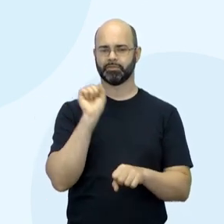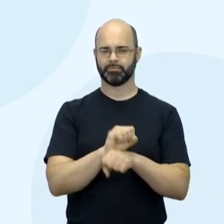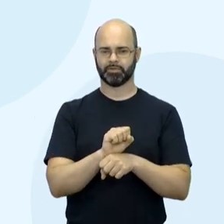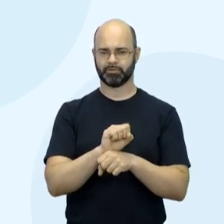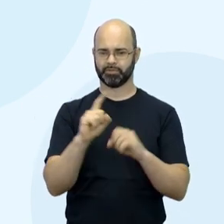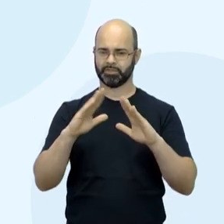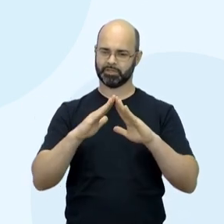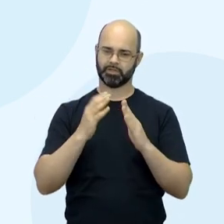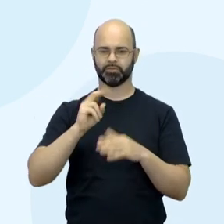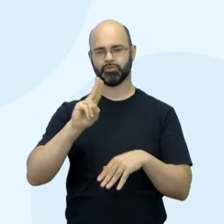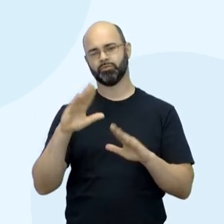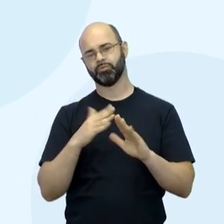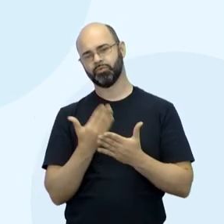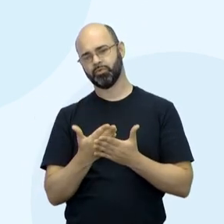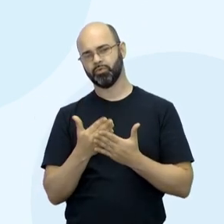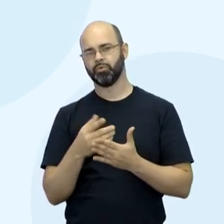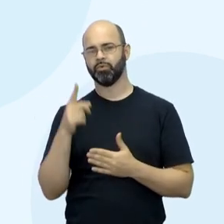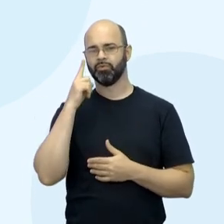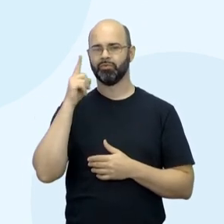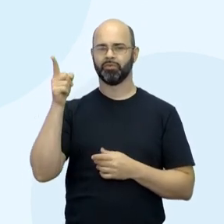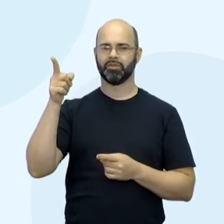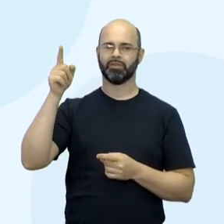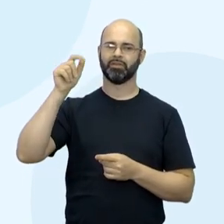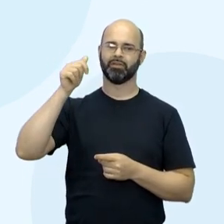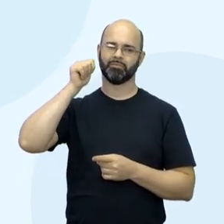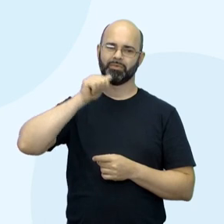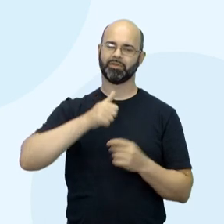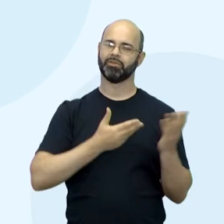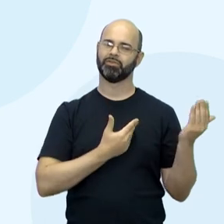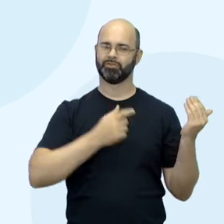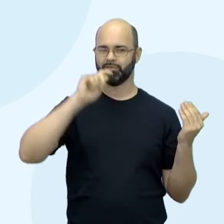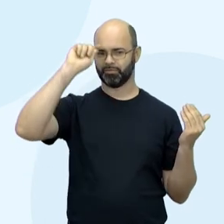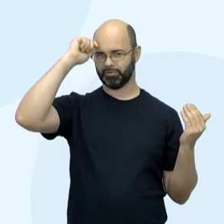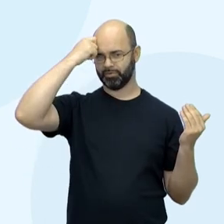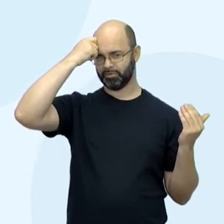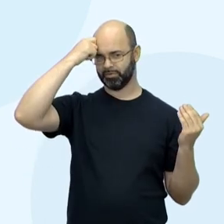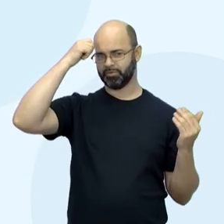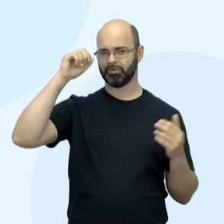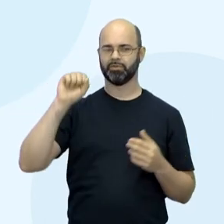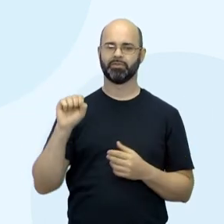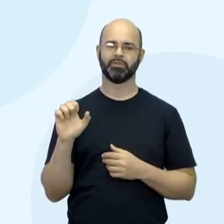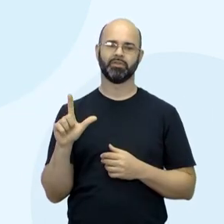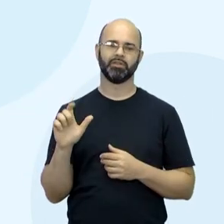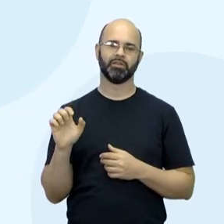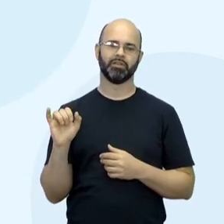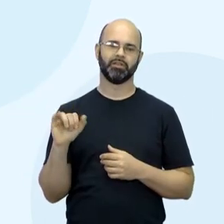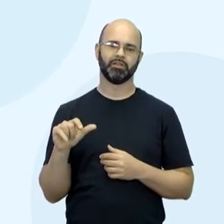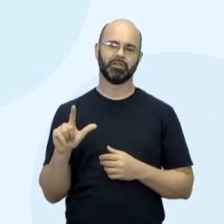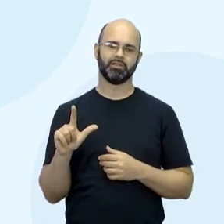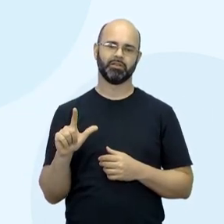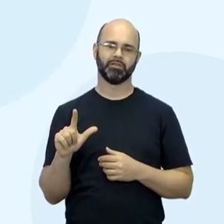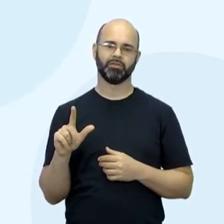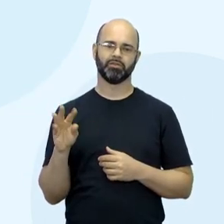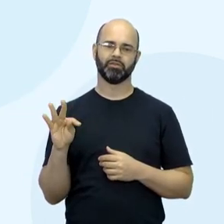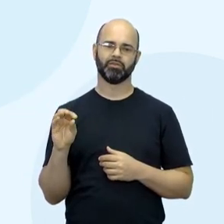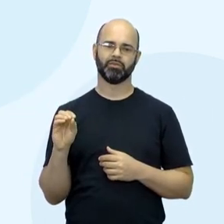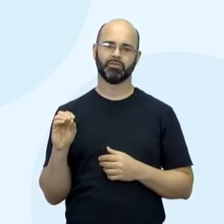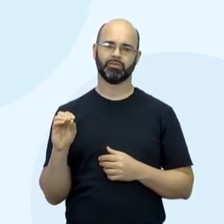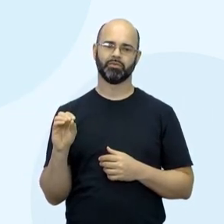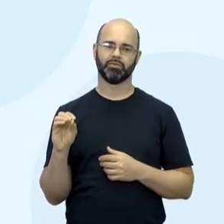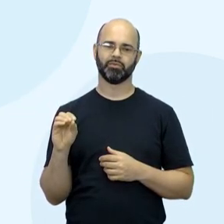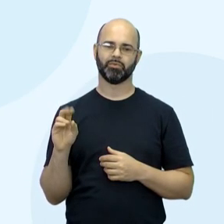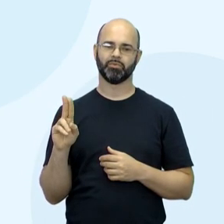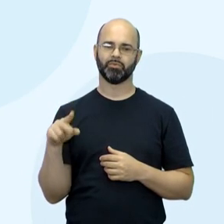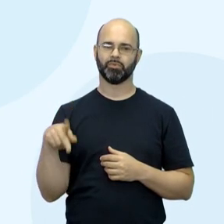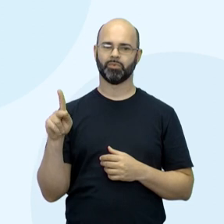escola, e anota a negra de A Jovem Negra, O Soleil, O Sol, Tuk, Bok. Anota esses filmes e assistam.